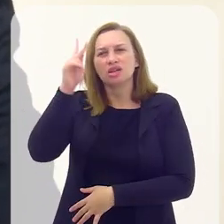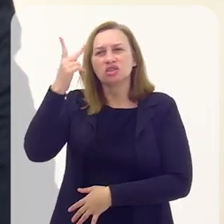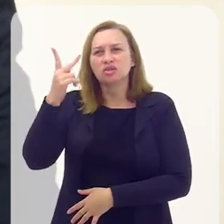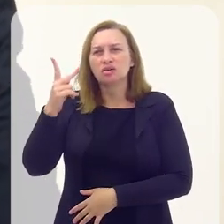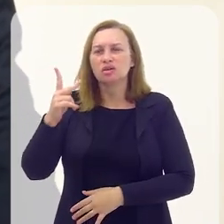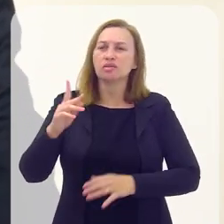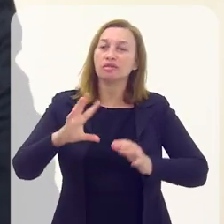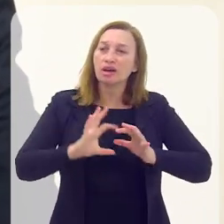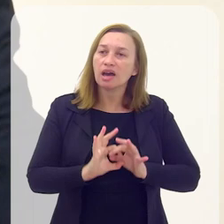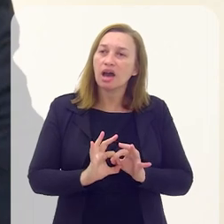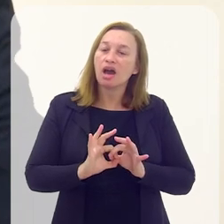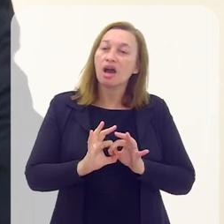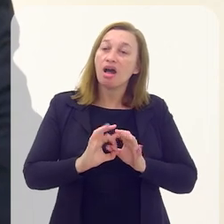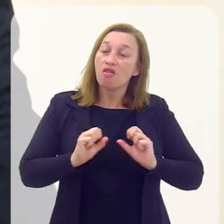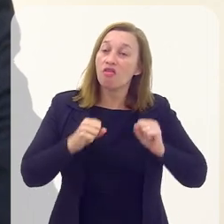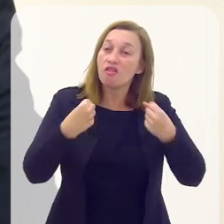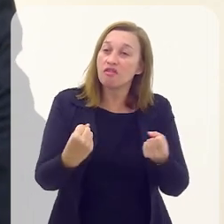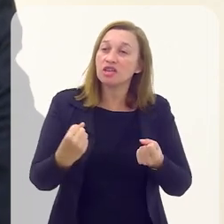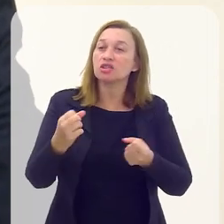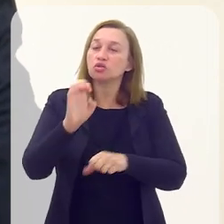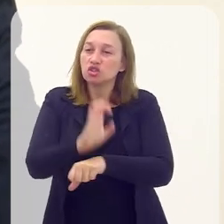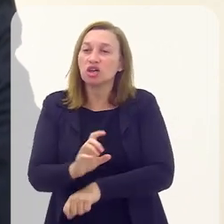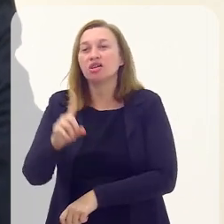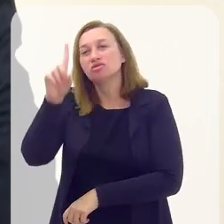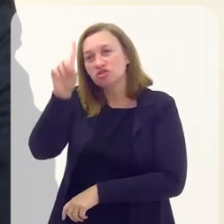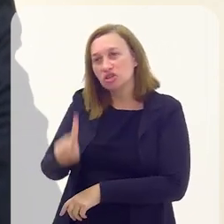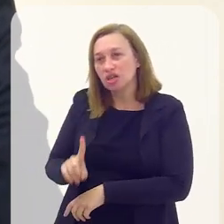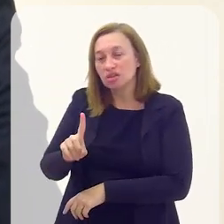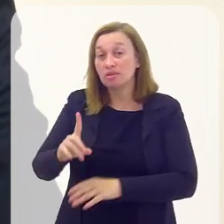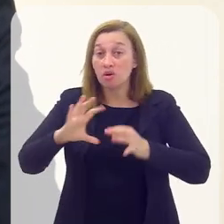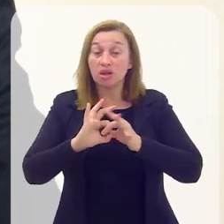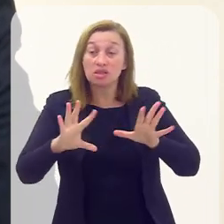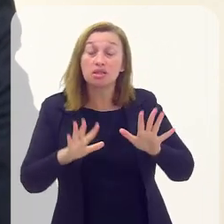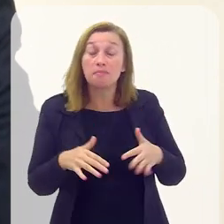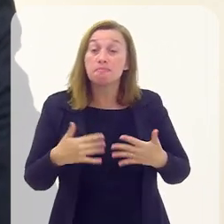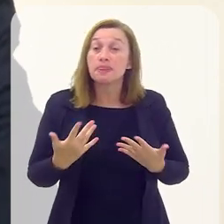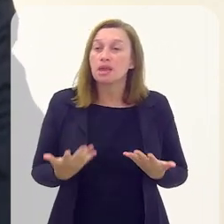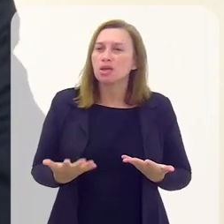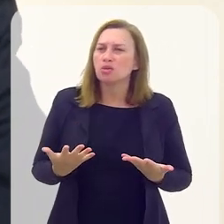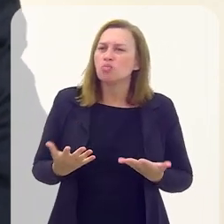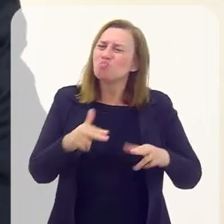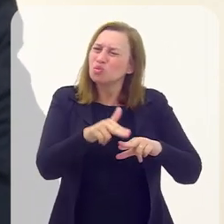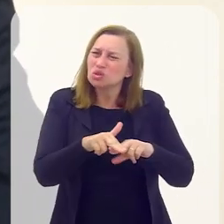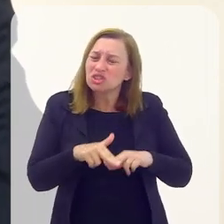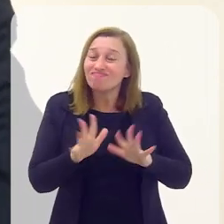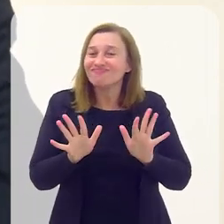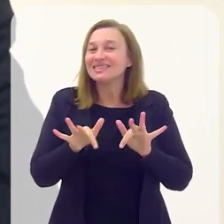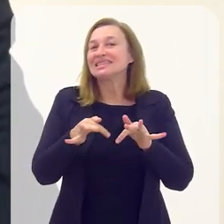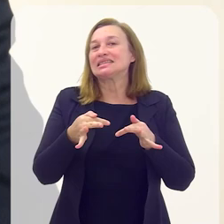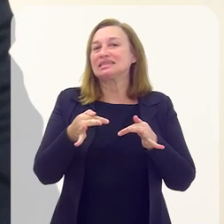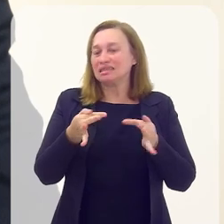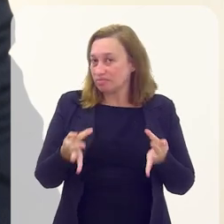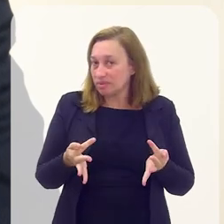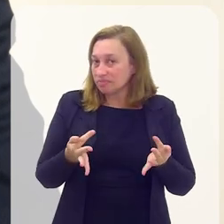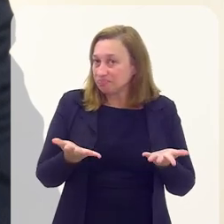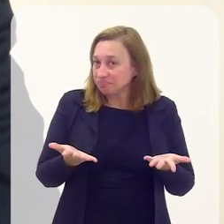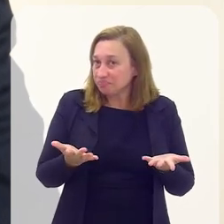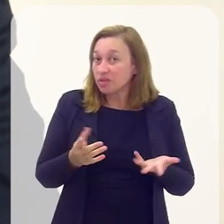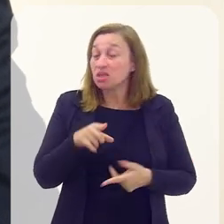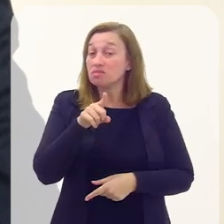defesa do Estado Democrático de Direito, a defesa da democracia. E por um motivo muito simples,